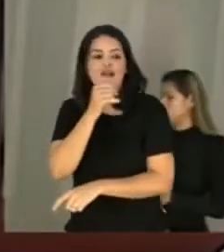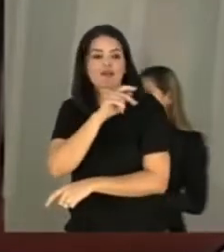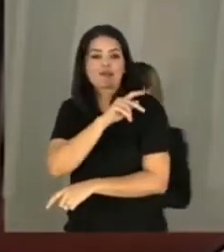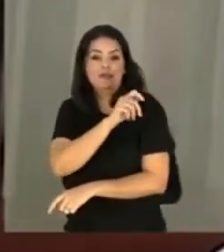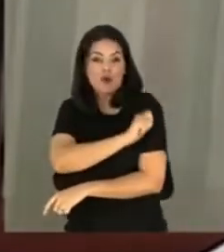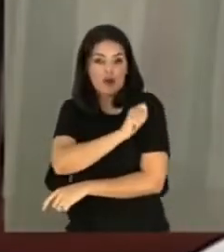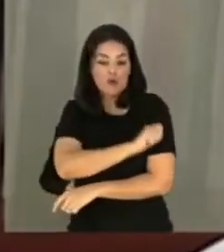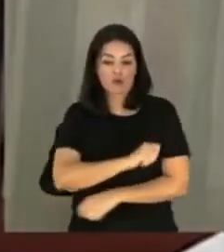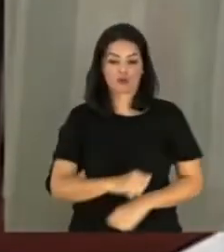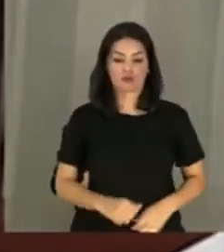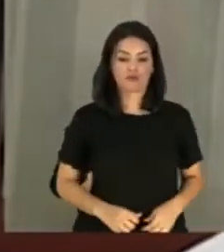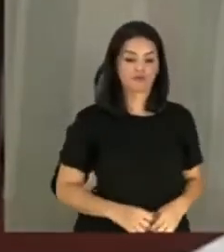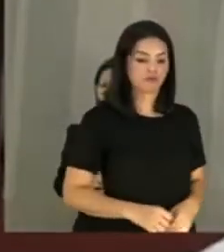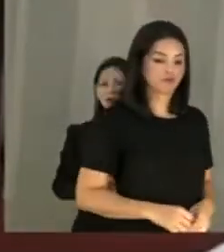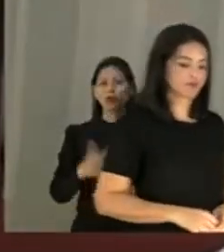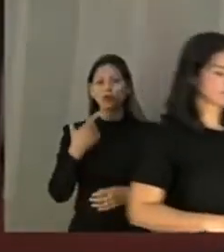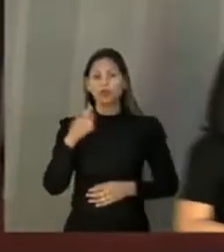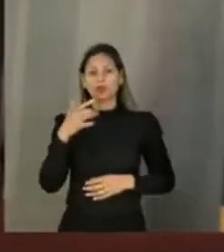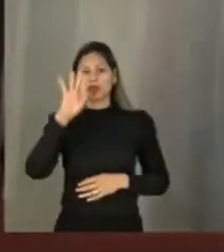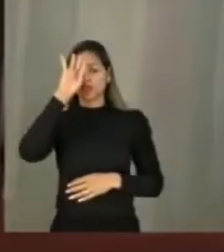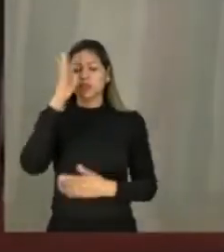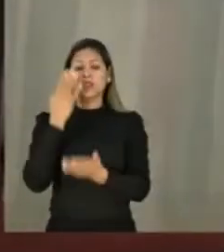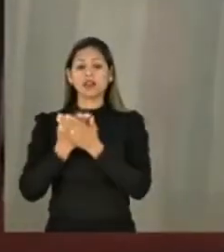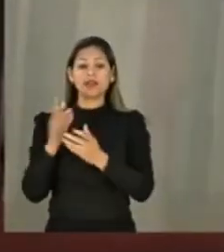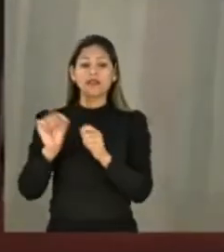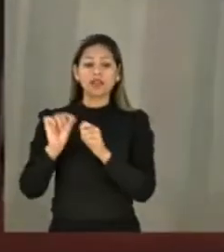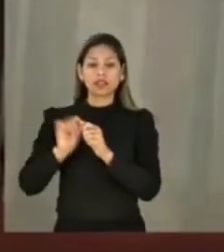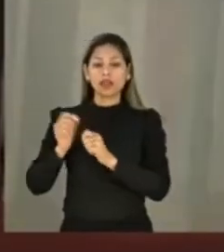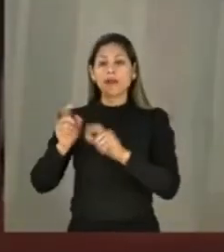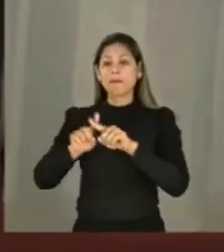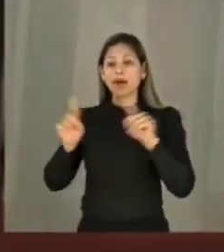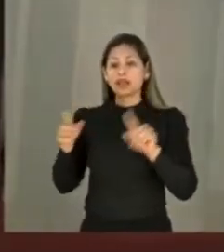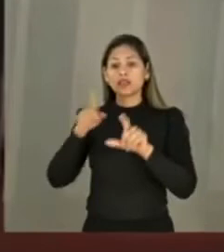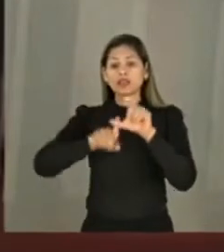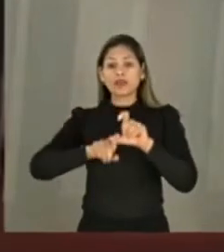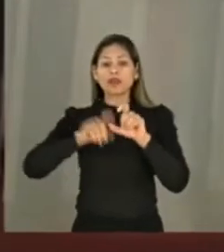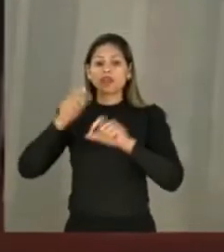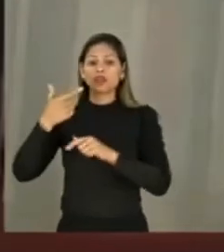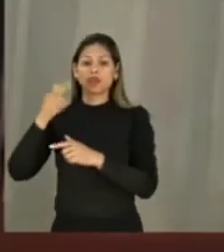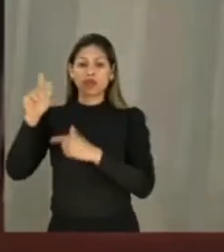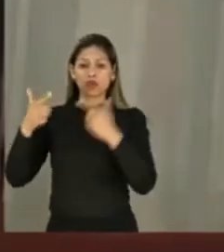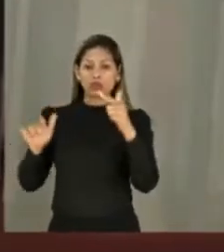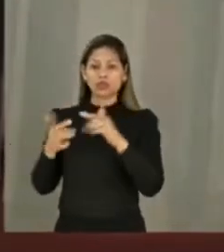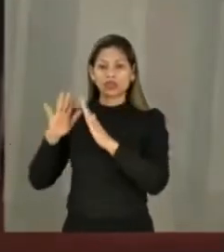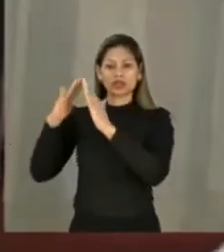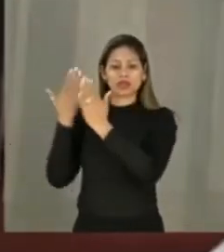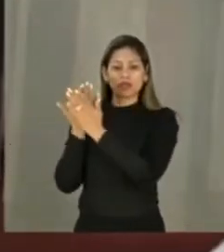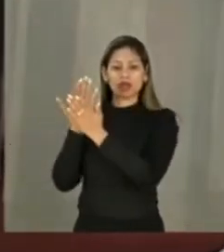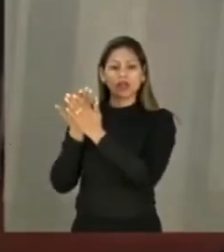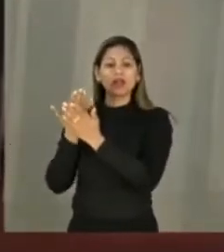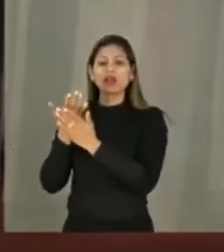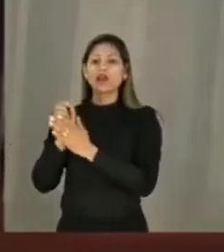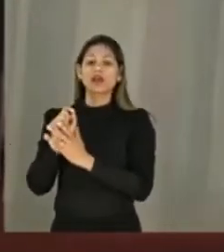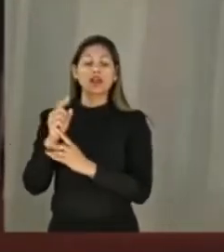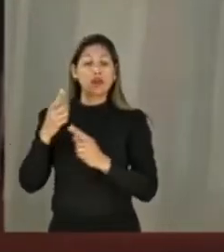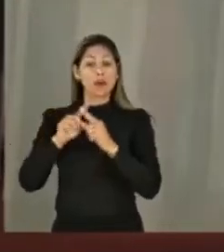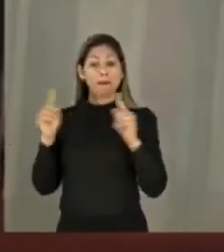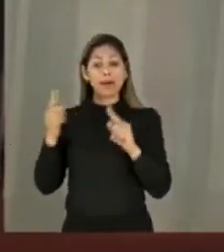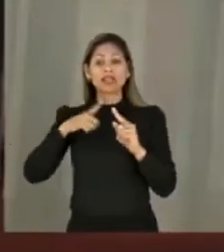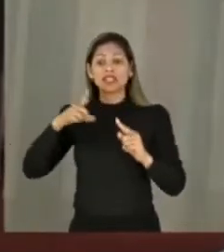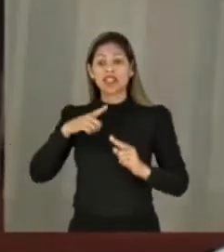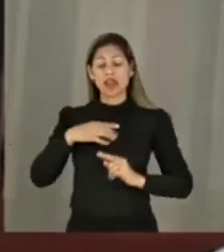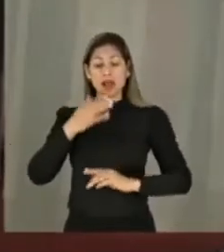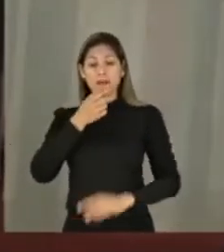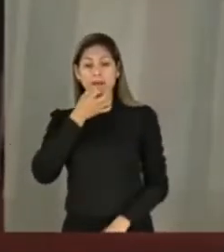juventude, não dá certeza de sua realização, pois depende das condições oferecidas às escolas. Não viso, com minhas breves